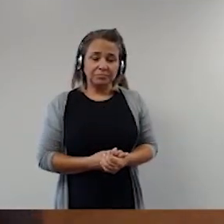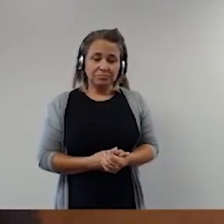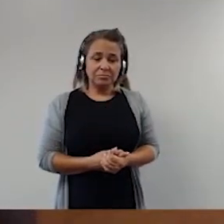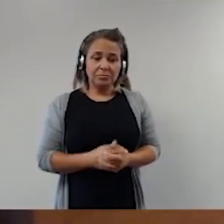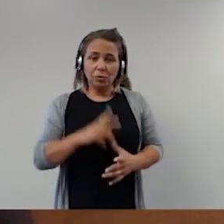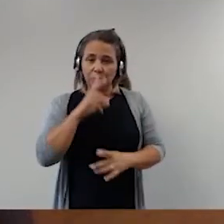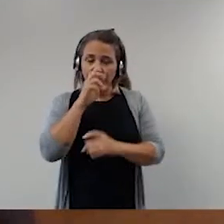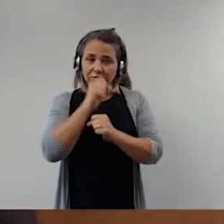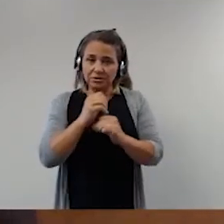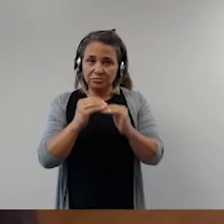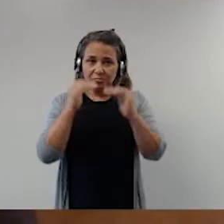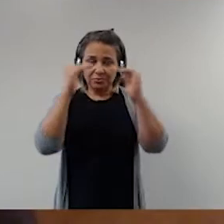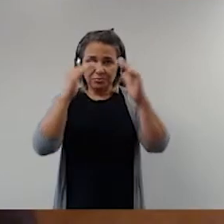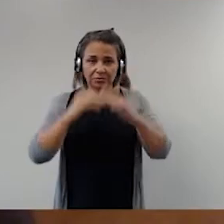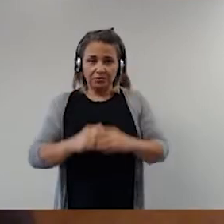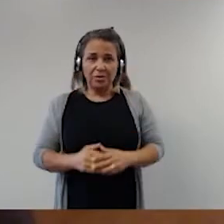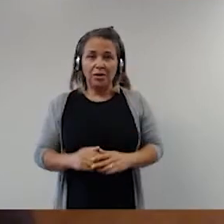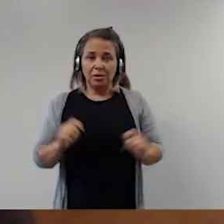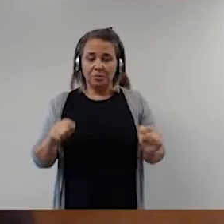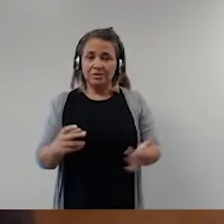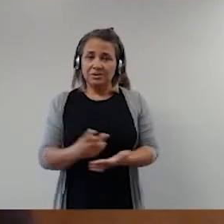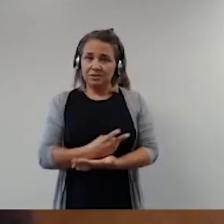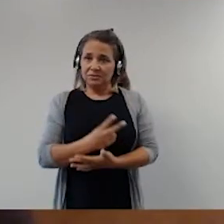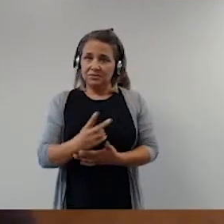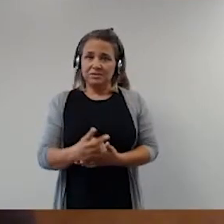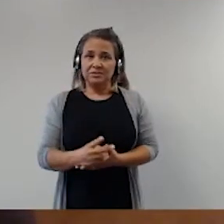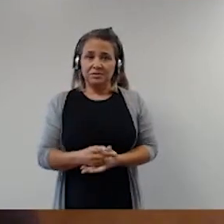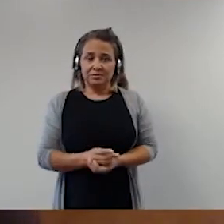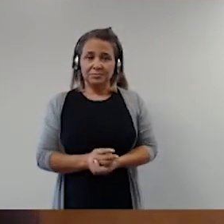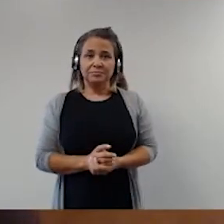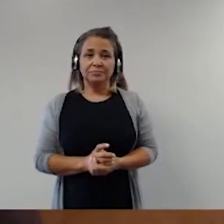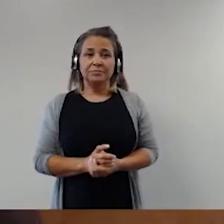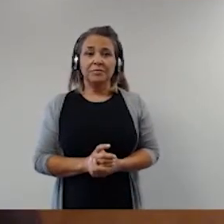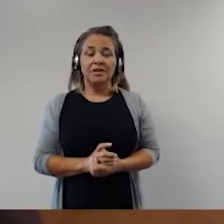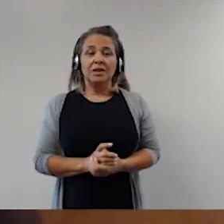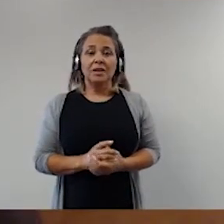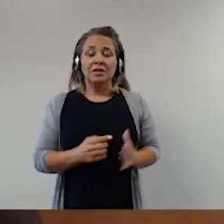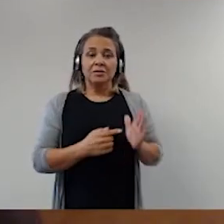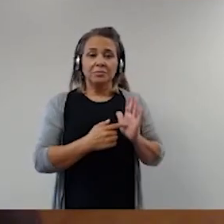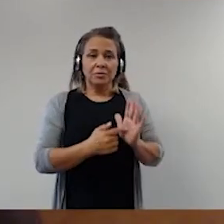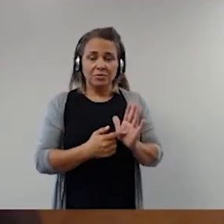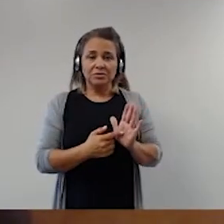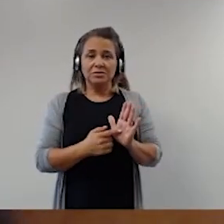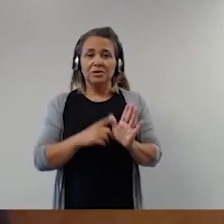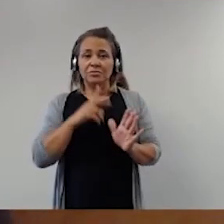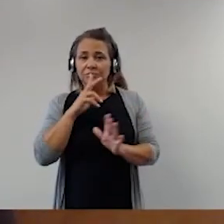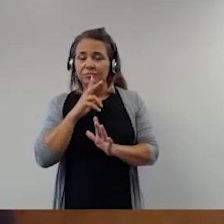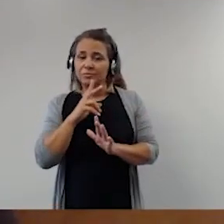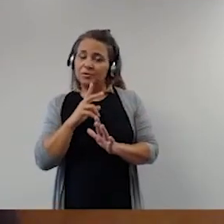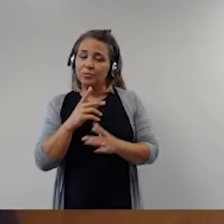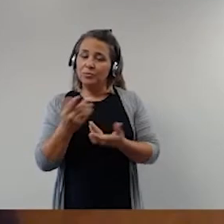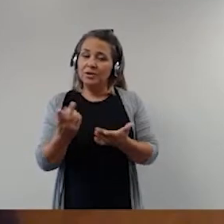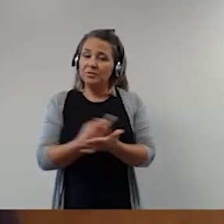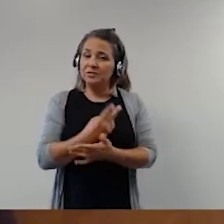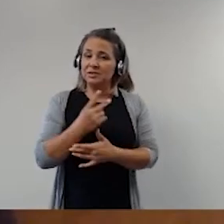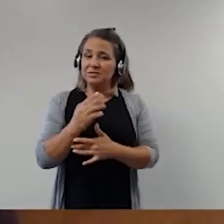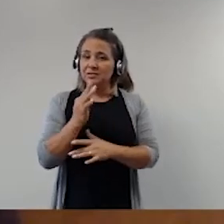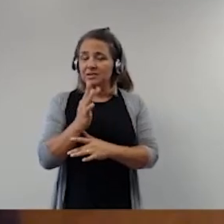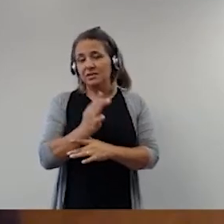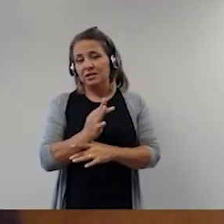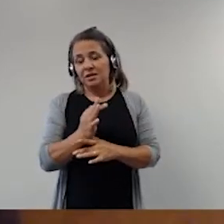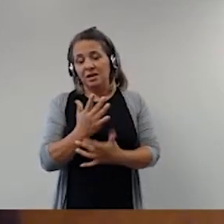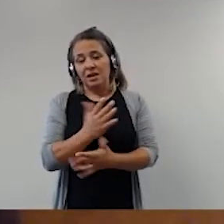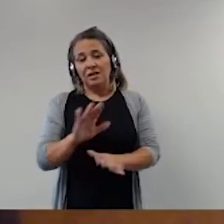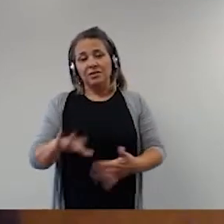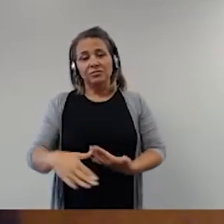o outro. E tanto é assim que no que se refere ao funcionamento das Forças Armadas, a Constituição em dois